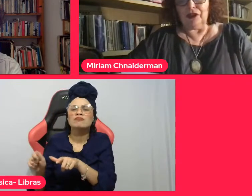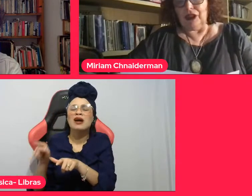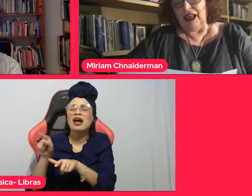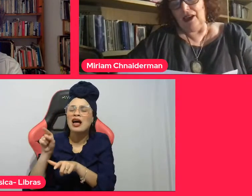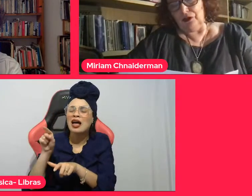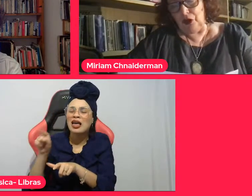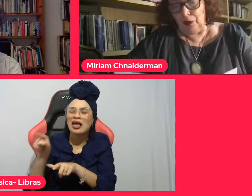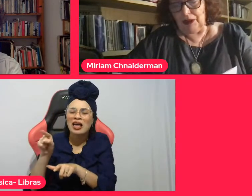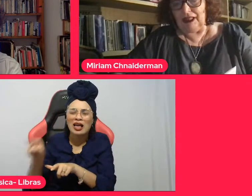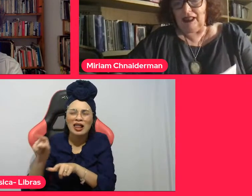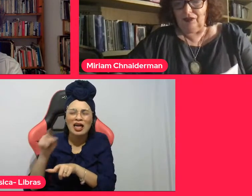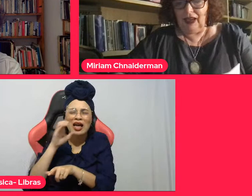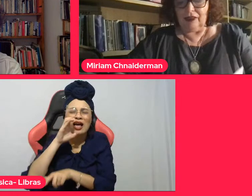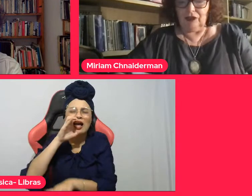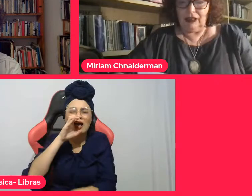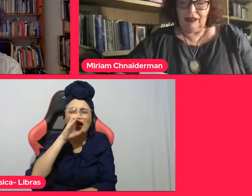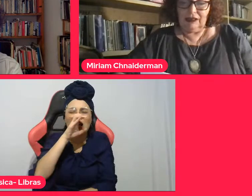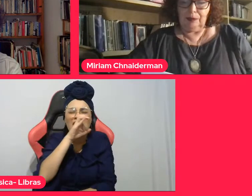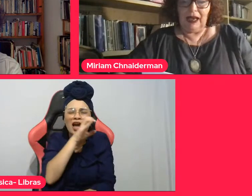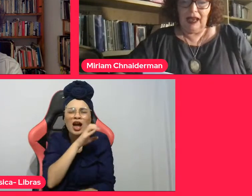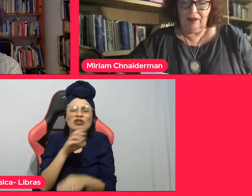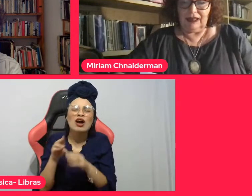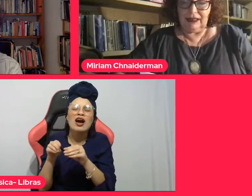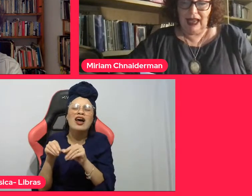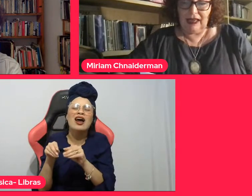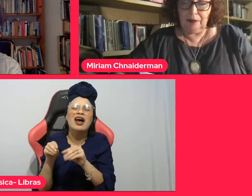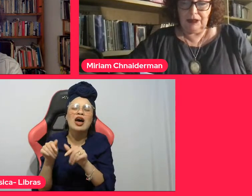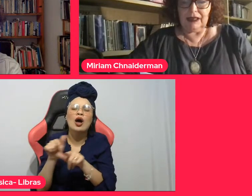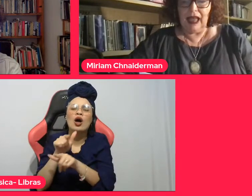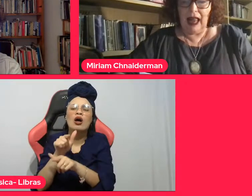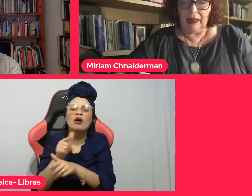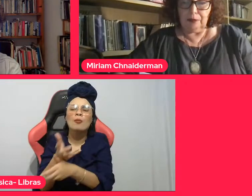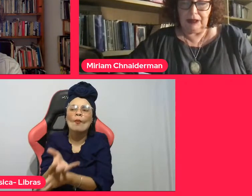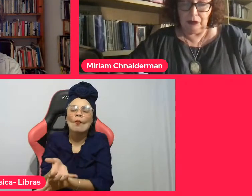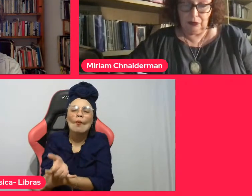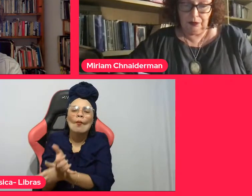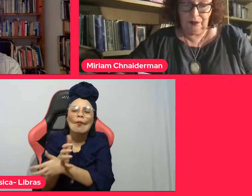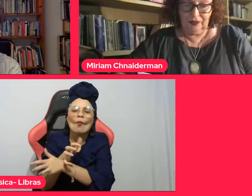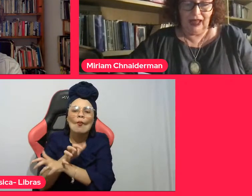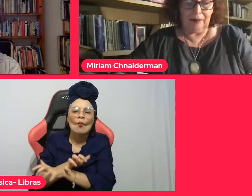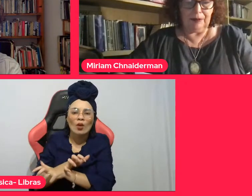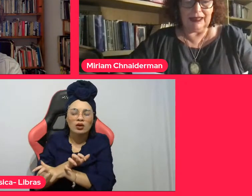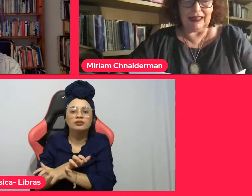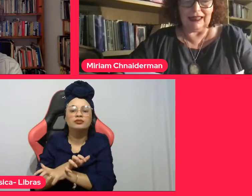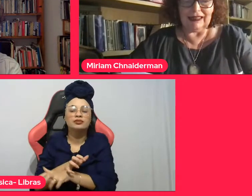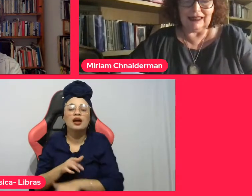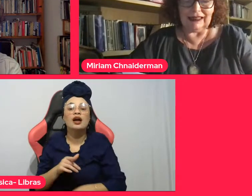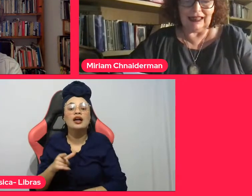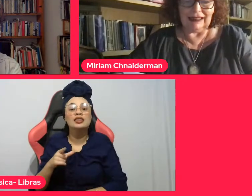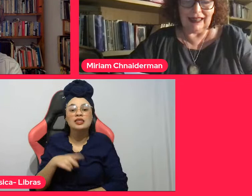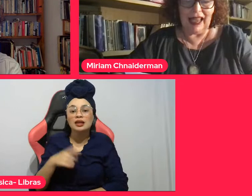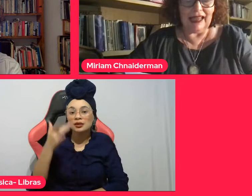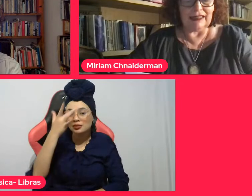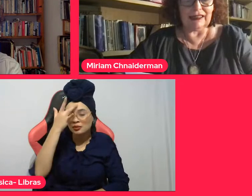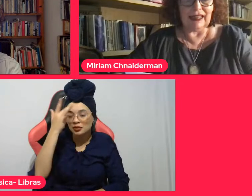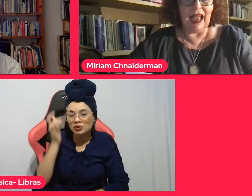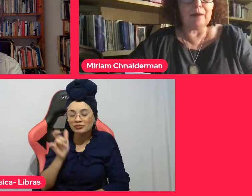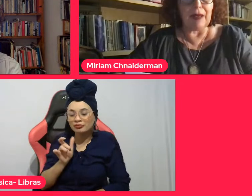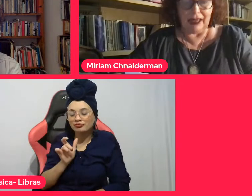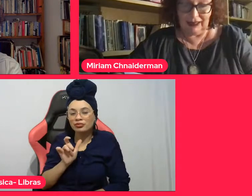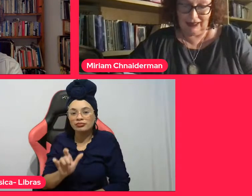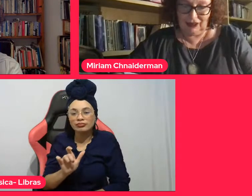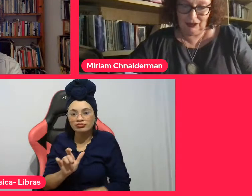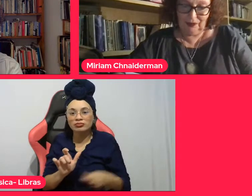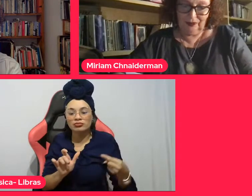É um nome derivado de palavras árabes albedu, habitantes das terras